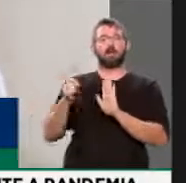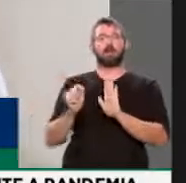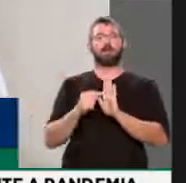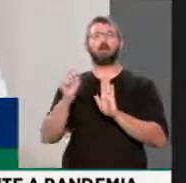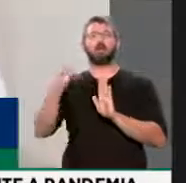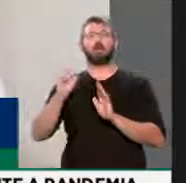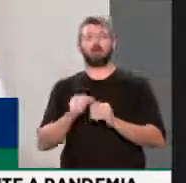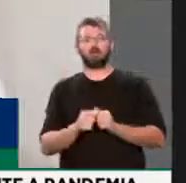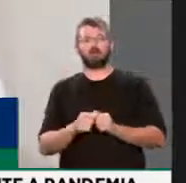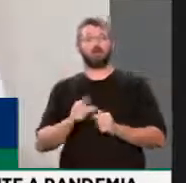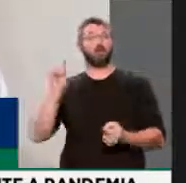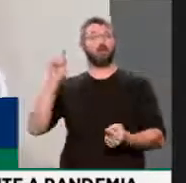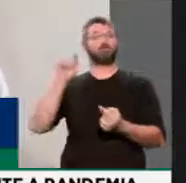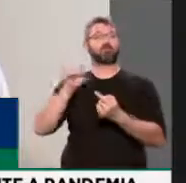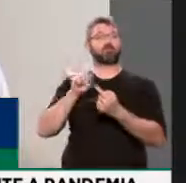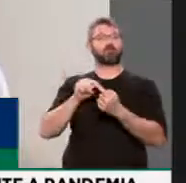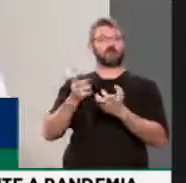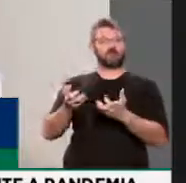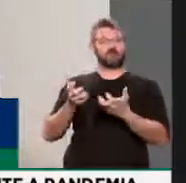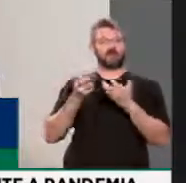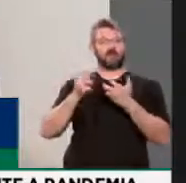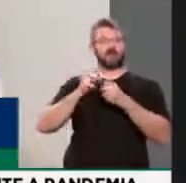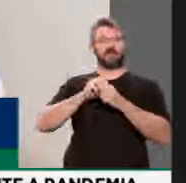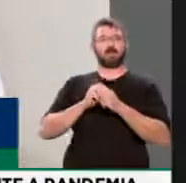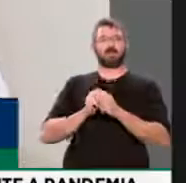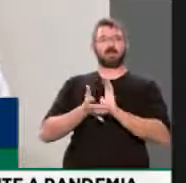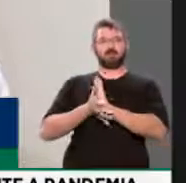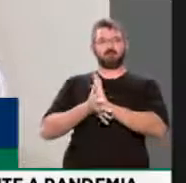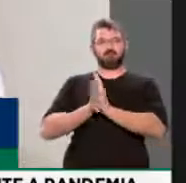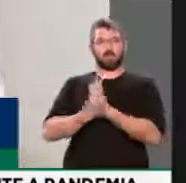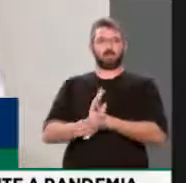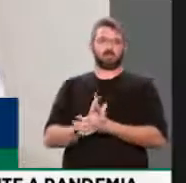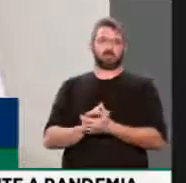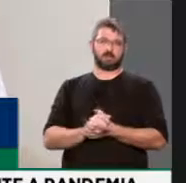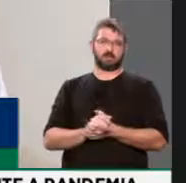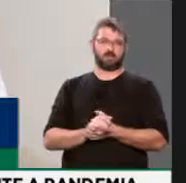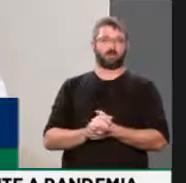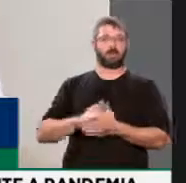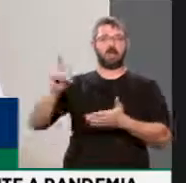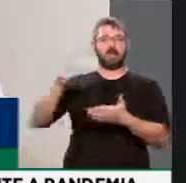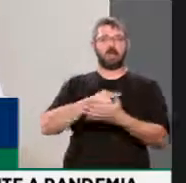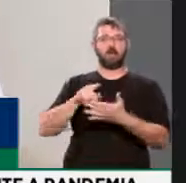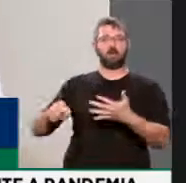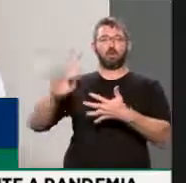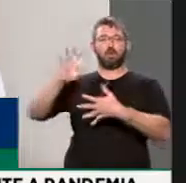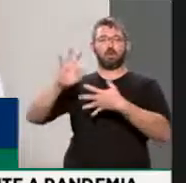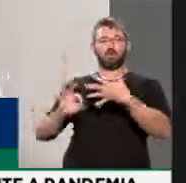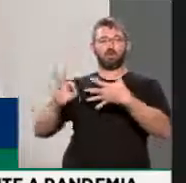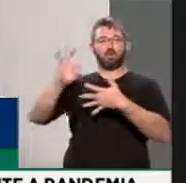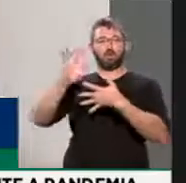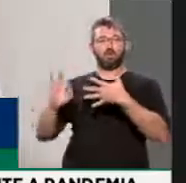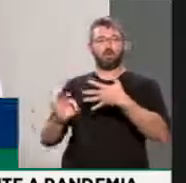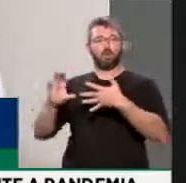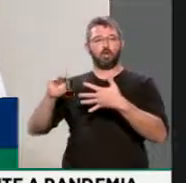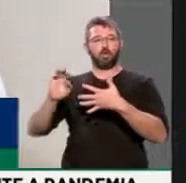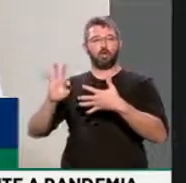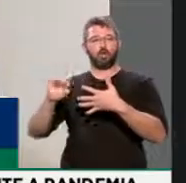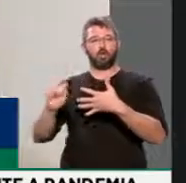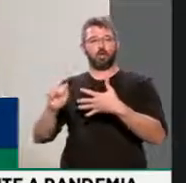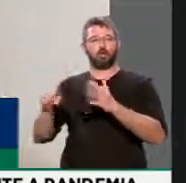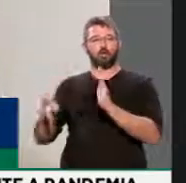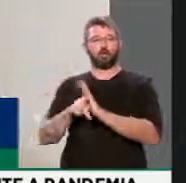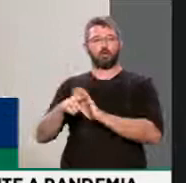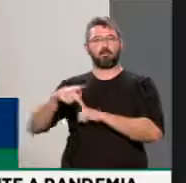portaria que tinha um objetivo claro, uma portaria racista de revogar a política de cotas na pós